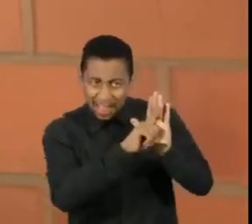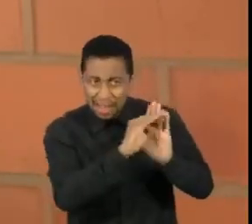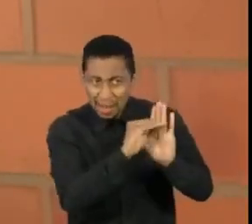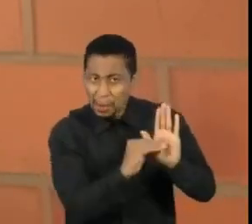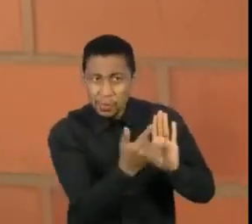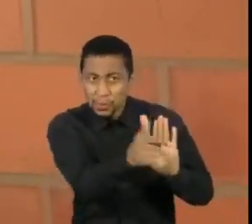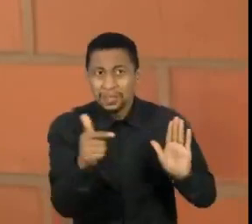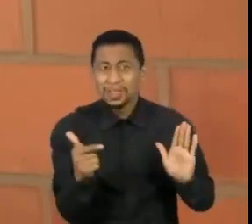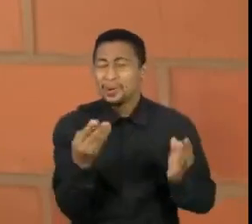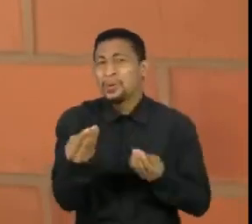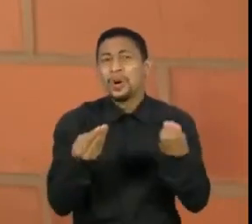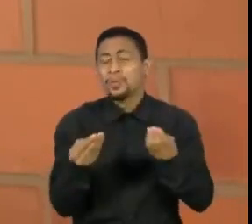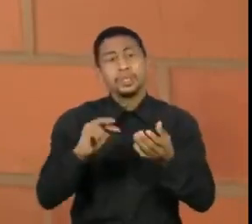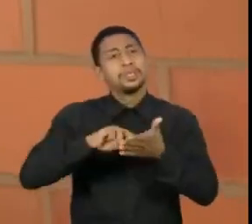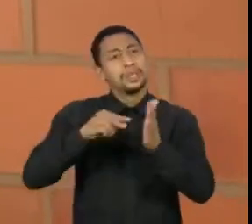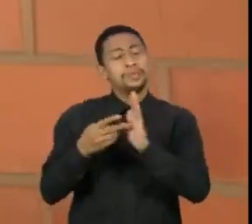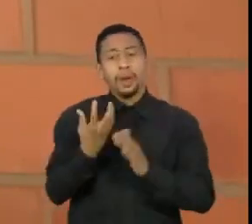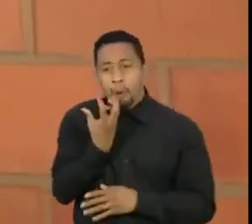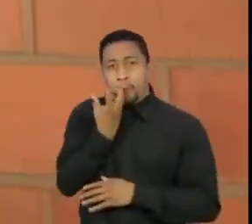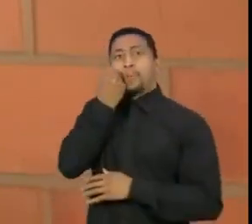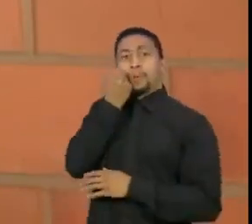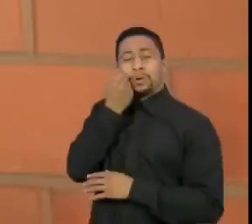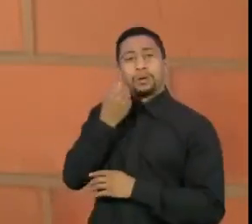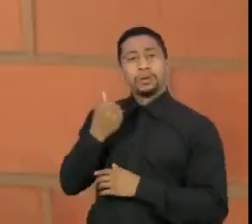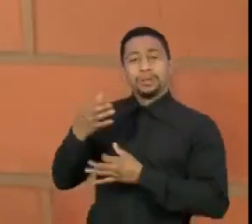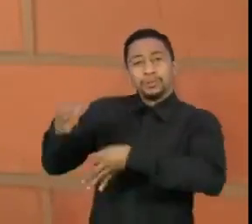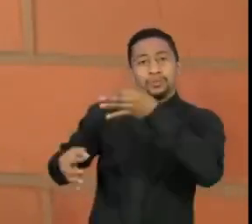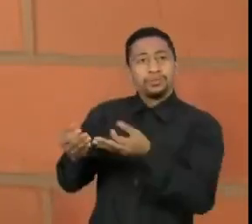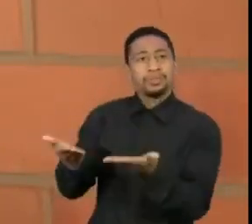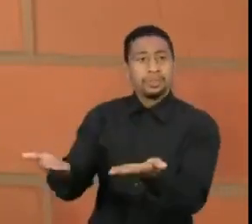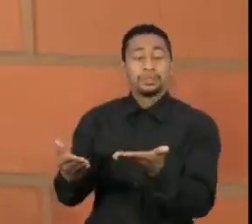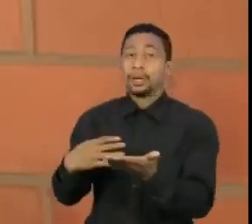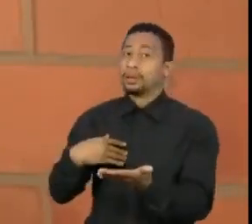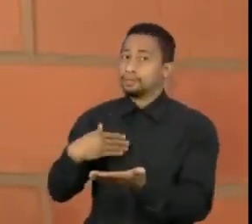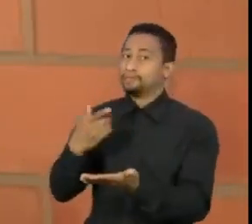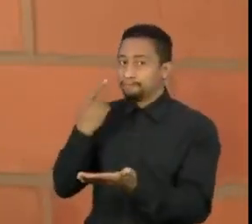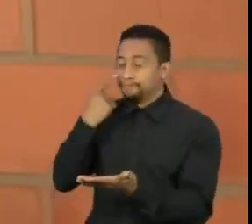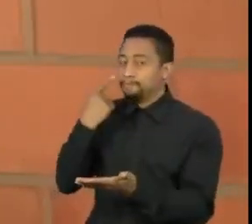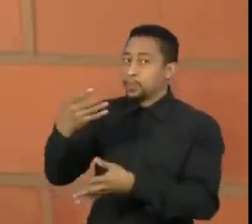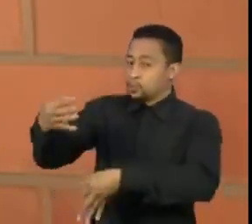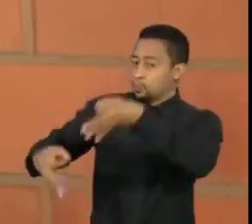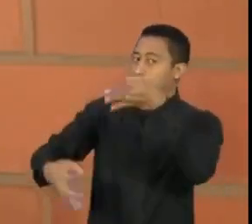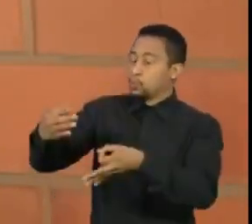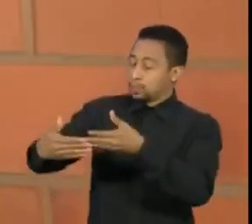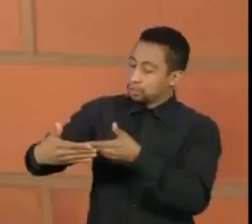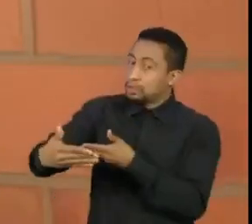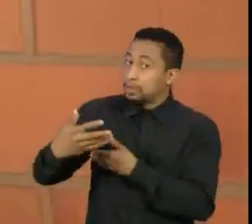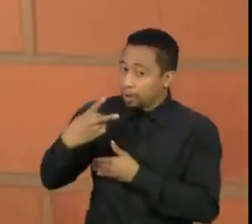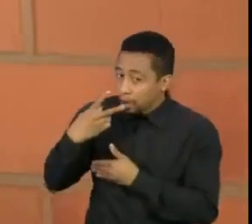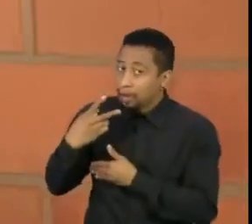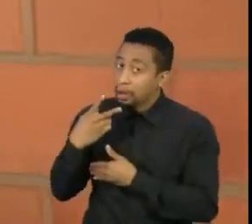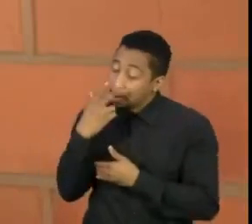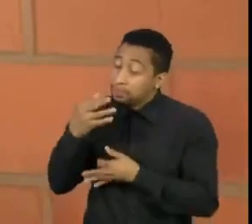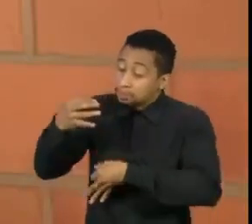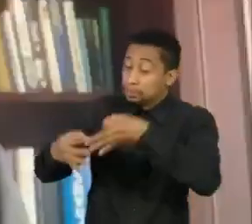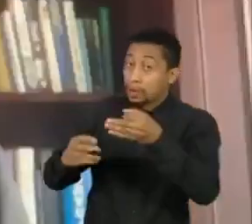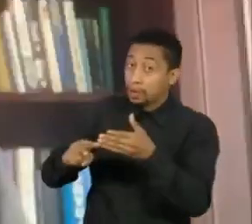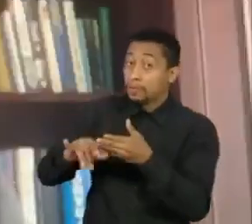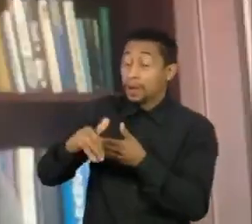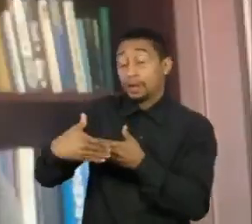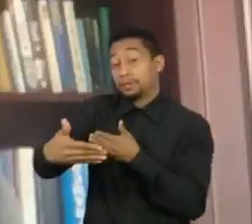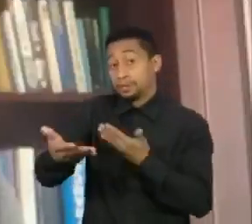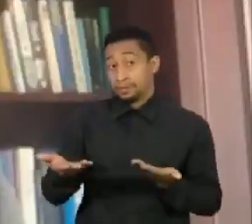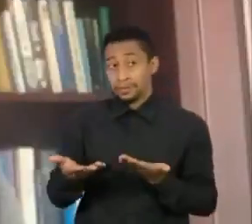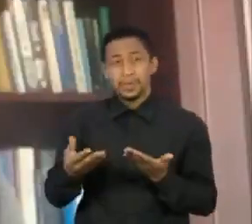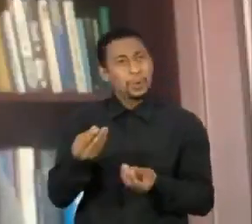censura judicial e por isso nós temos a confiança de que o próprio juiz irá revê-la, se não os tribunais competentes o farão.